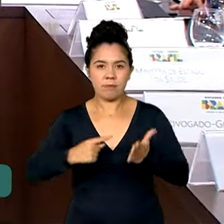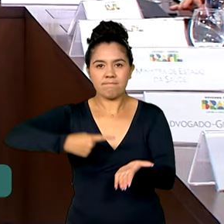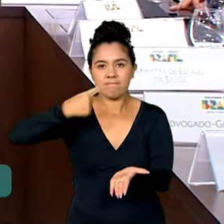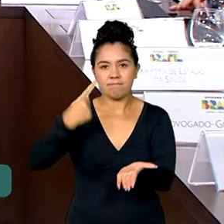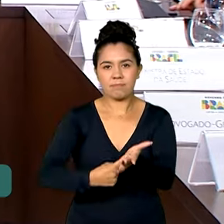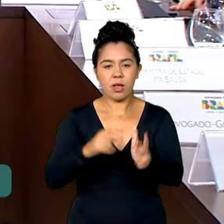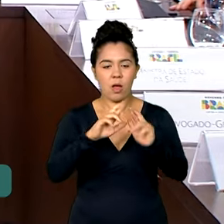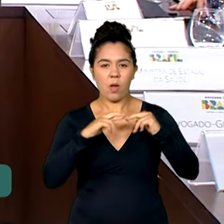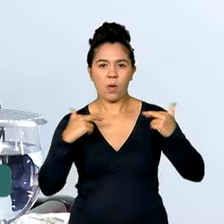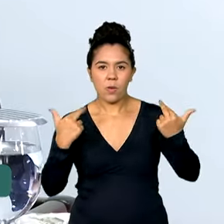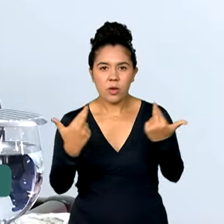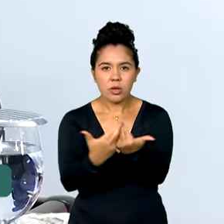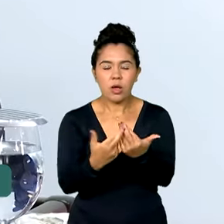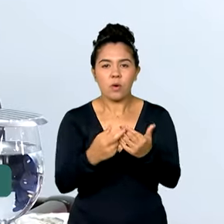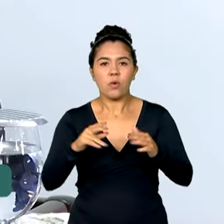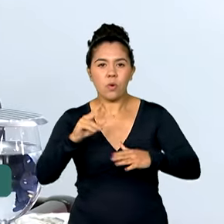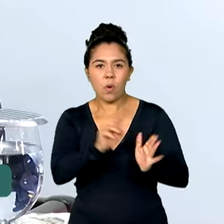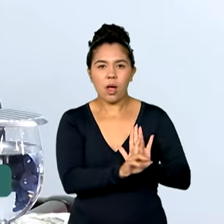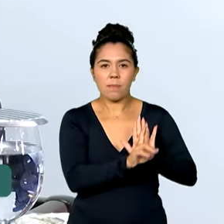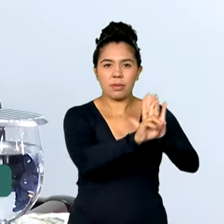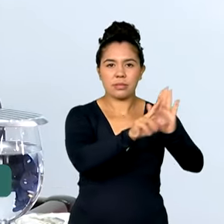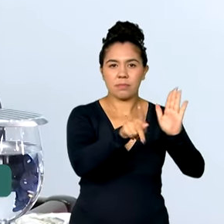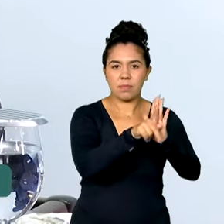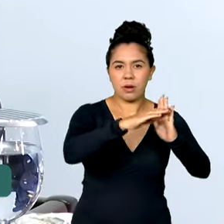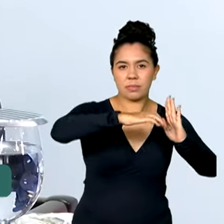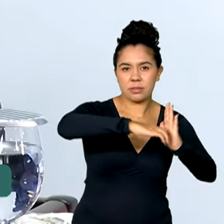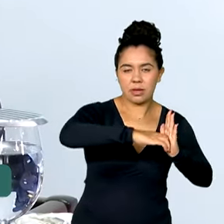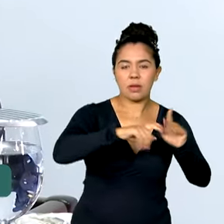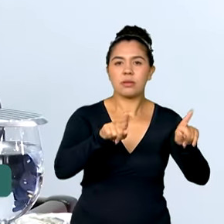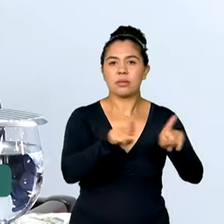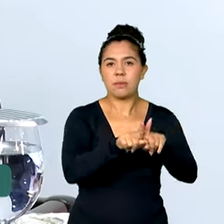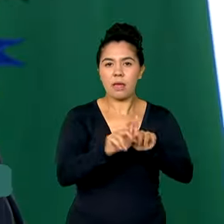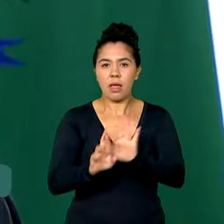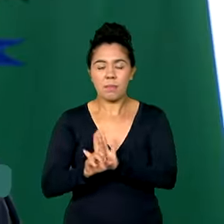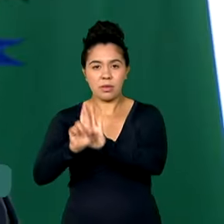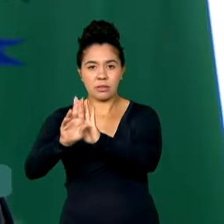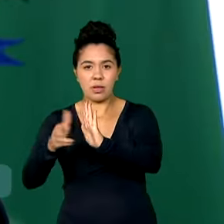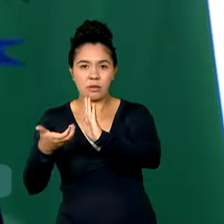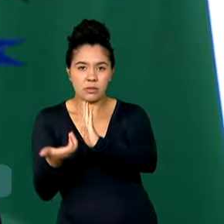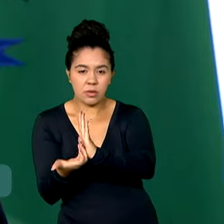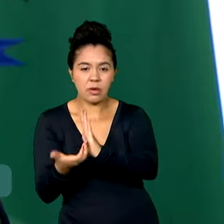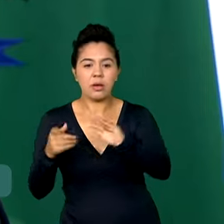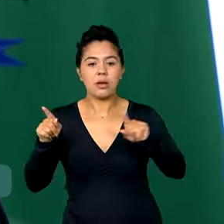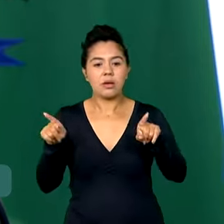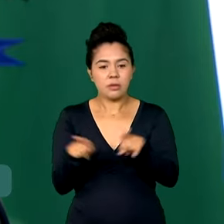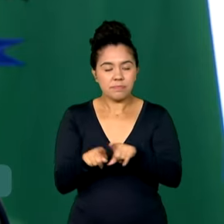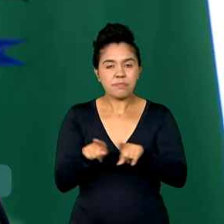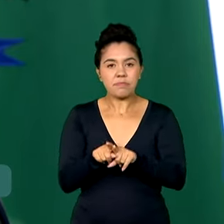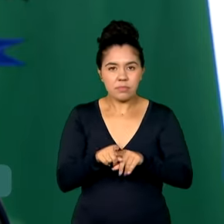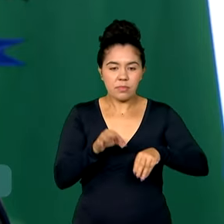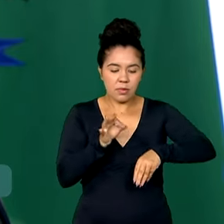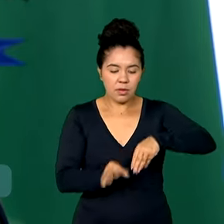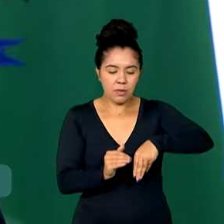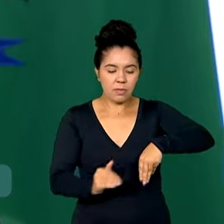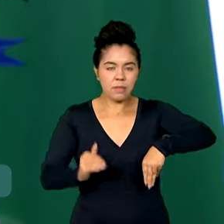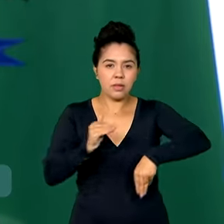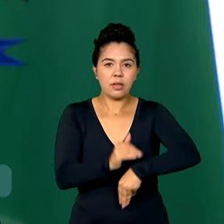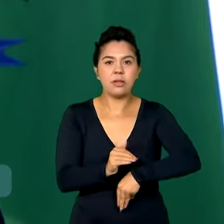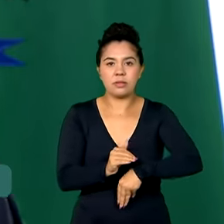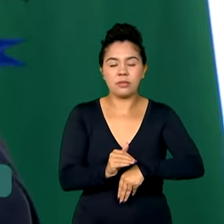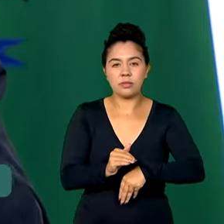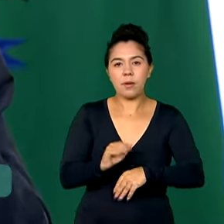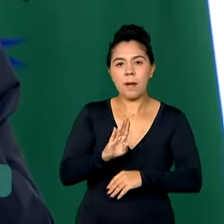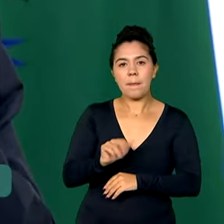da Câmara, Arthur Lira e do Supremo Tribunal Federal, Luiz Roberto Barroso. Lula defendeu a necessidade de um esforço